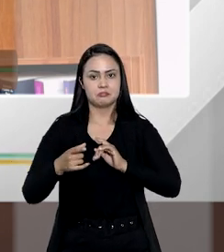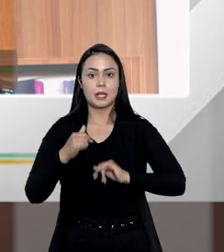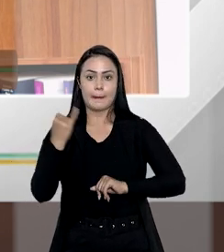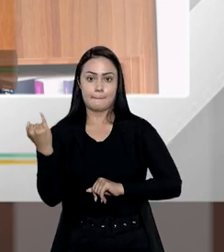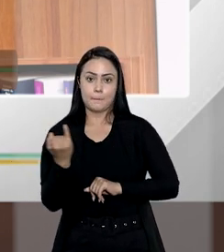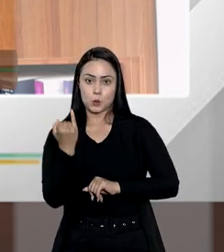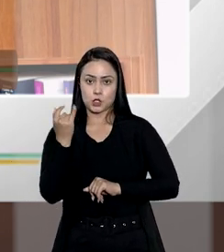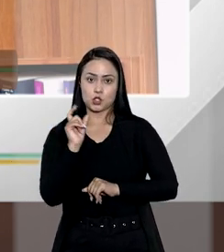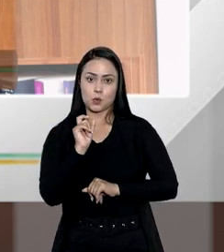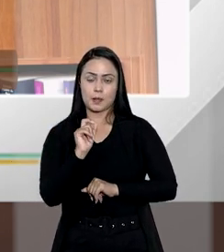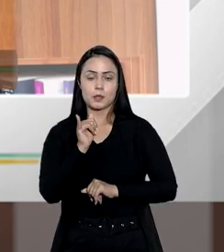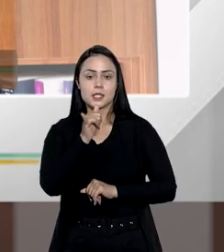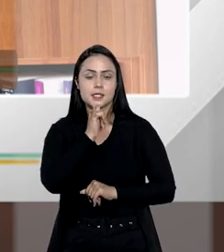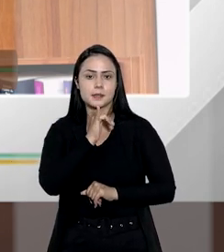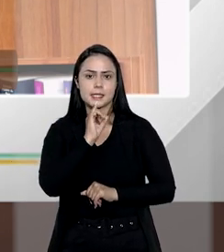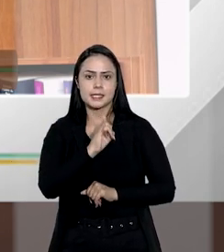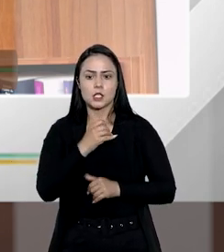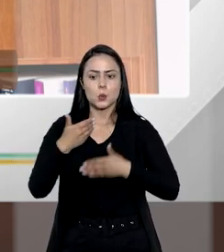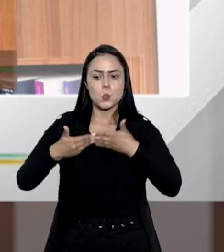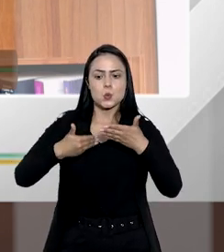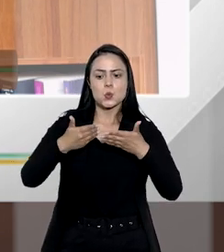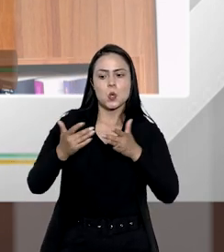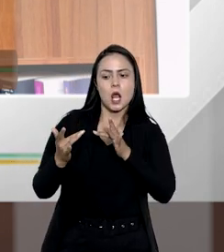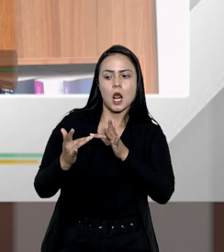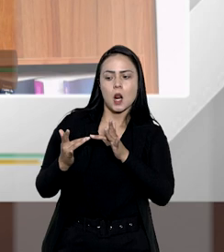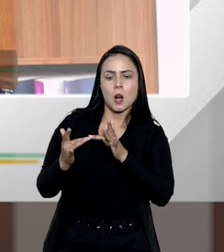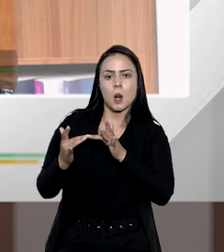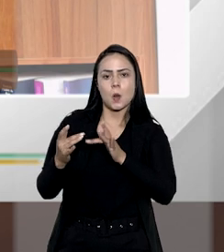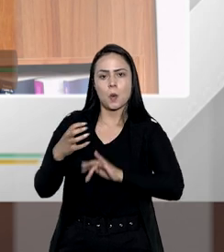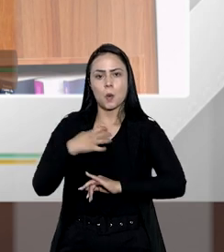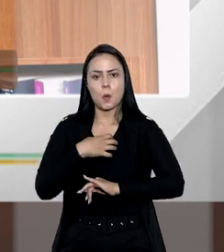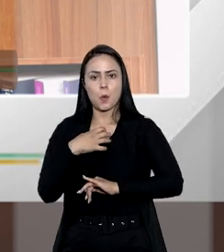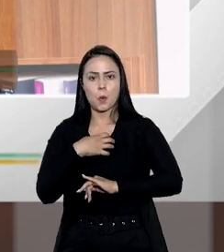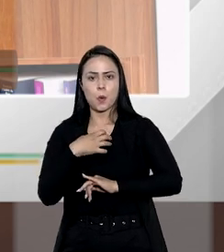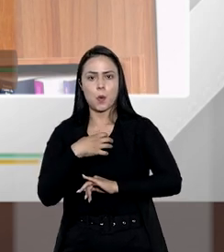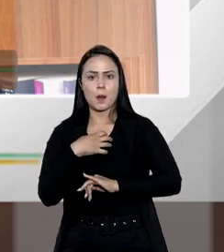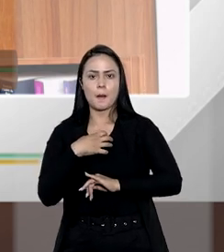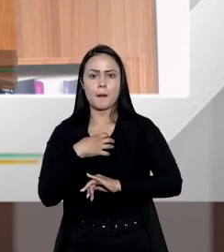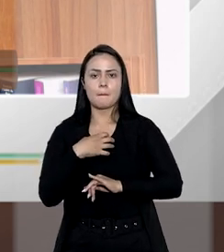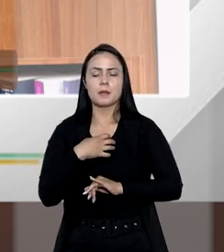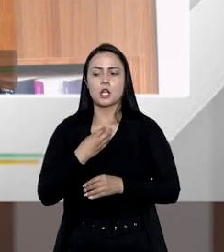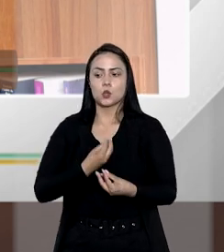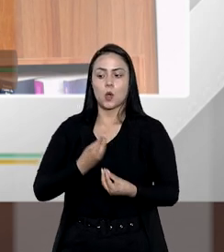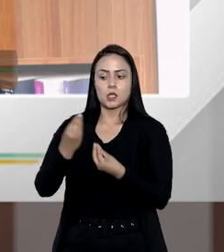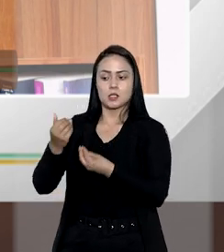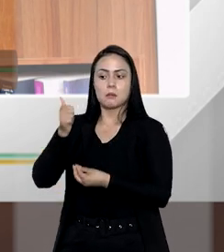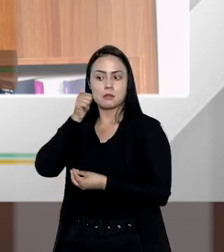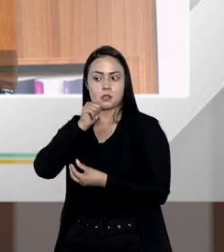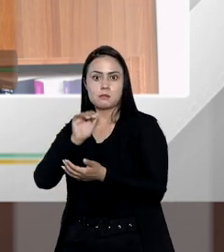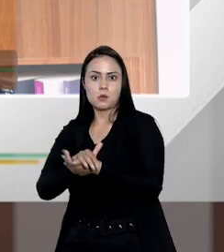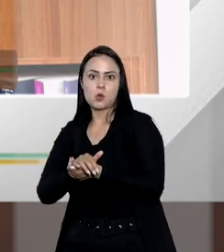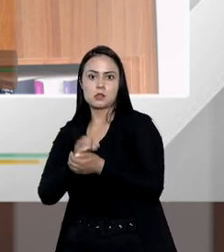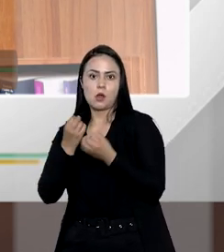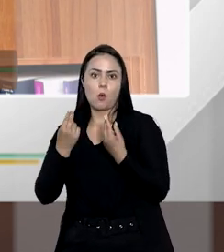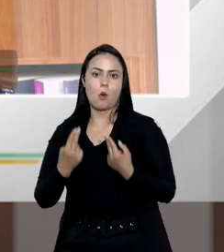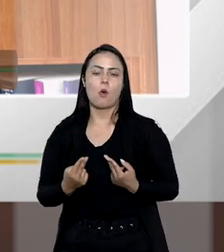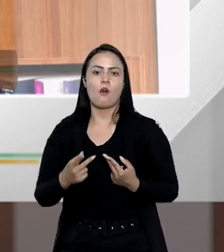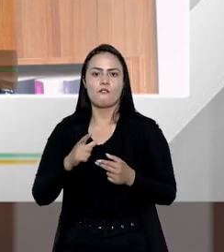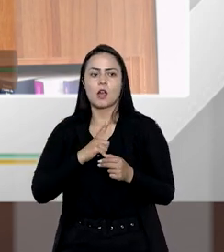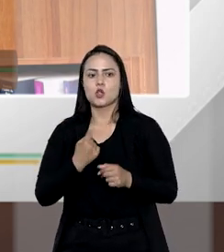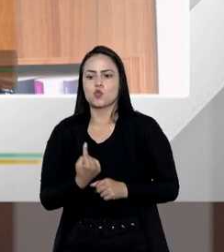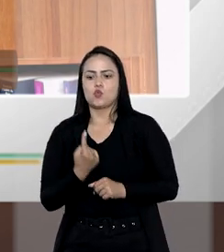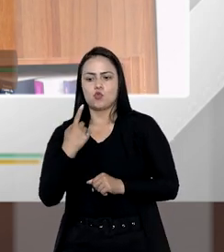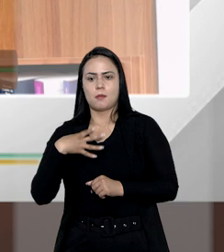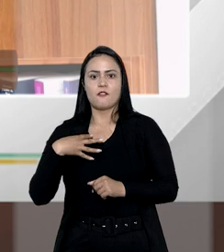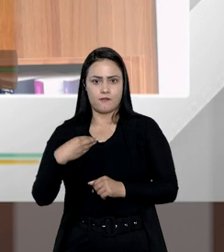importaria, por exemplo, se eu, durante o relacionamento, eu faço uma doação para a minha esposa, ou se eu faço para um